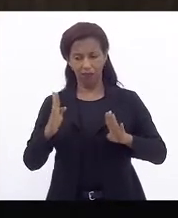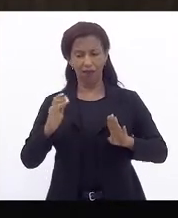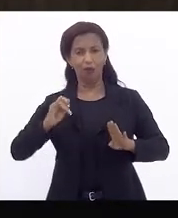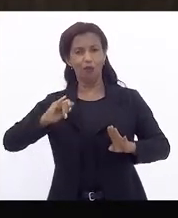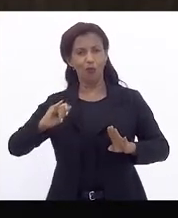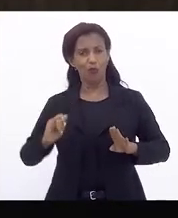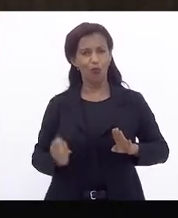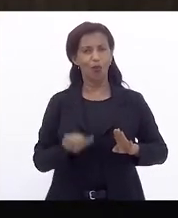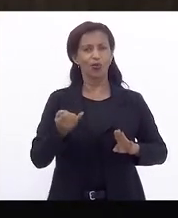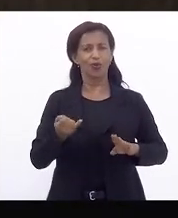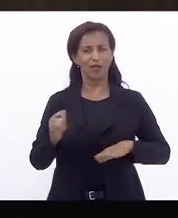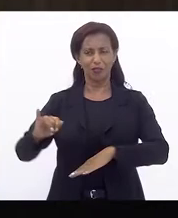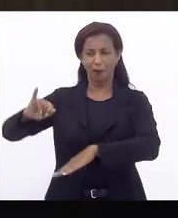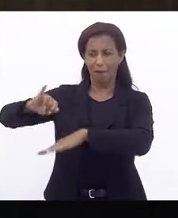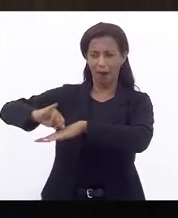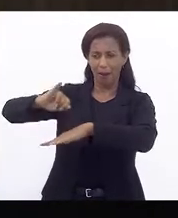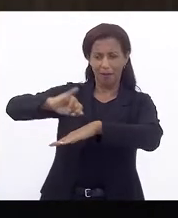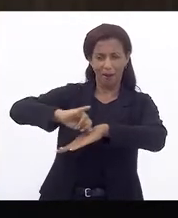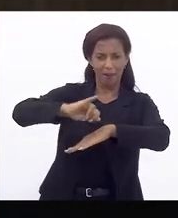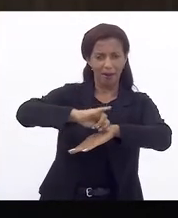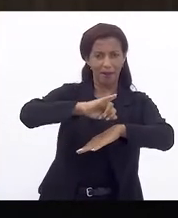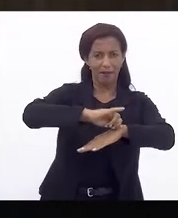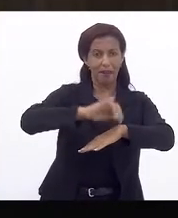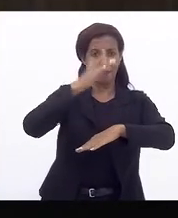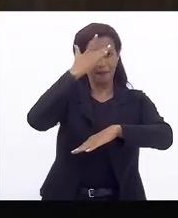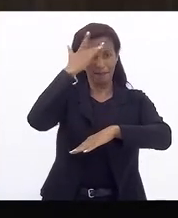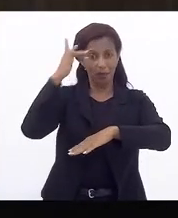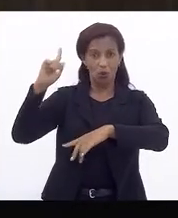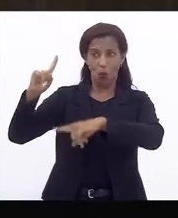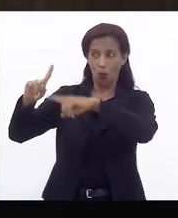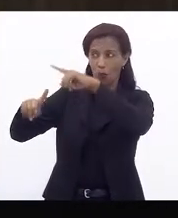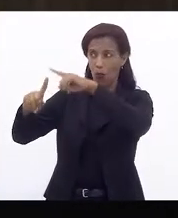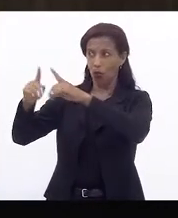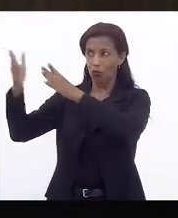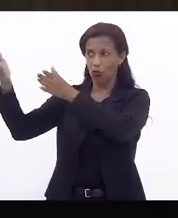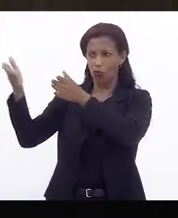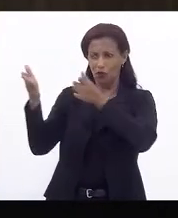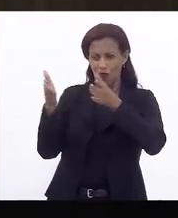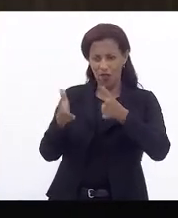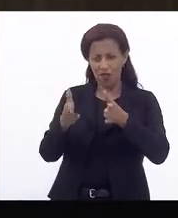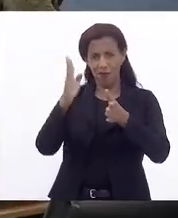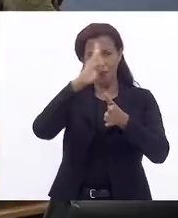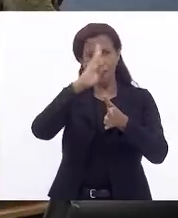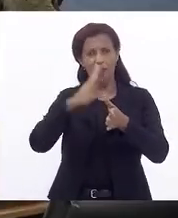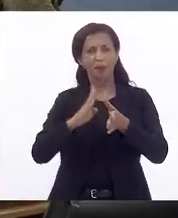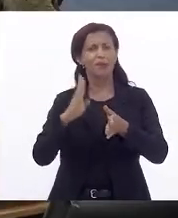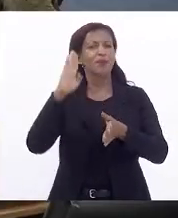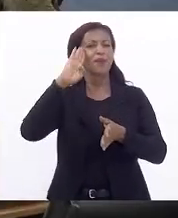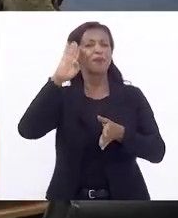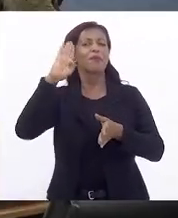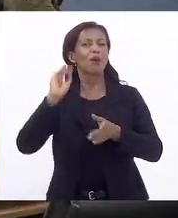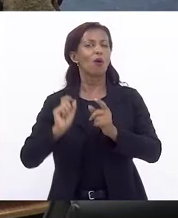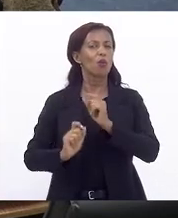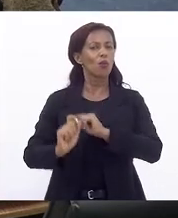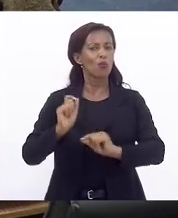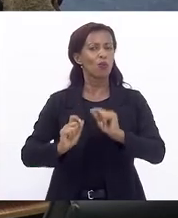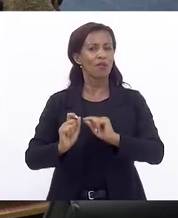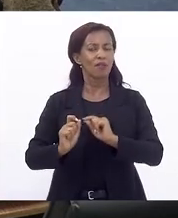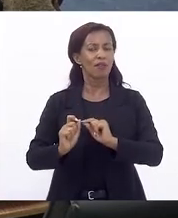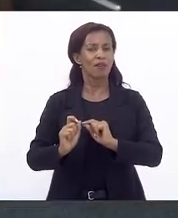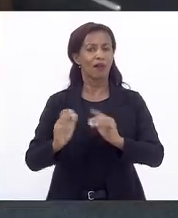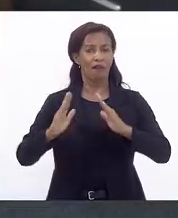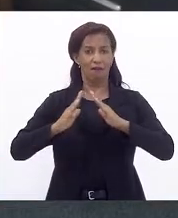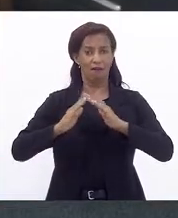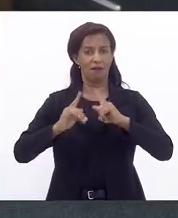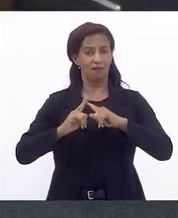dos expositores virem para o Brasil apresentarem seus produtos, tem como a finalidade principal a questão da